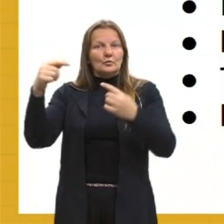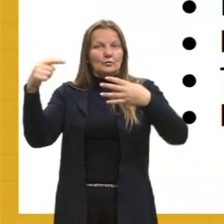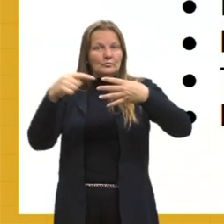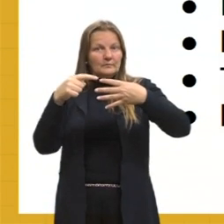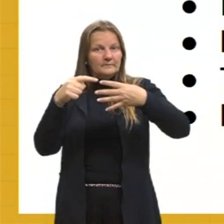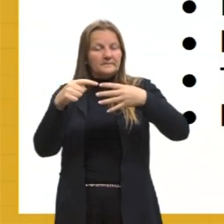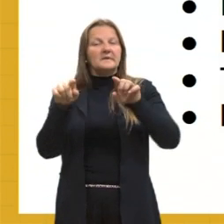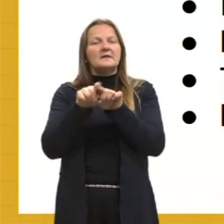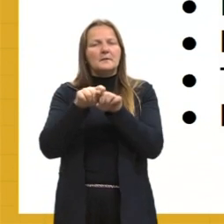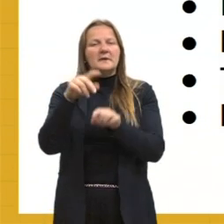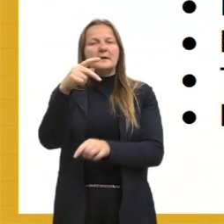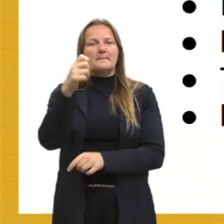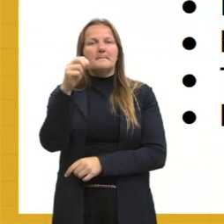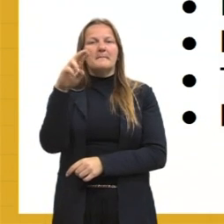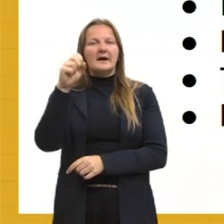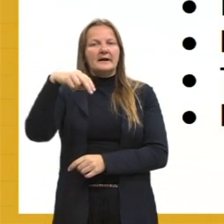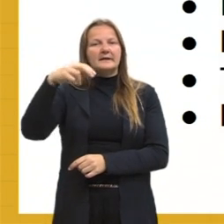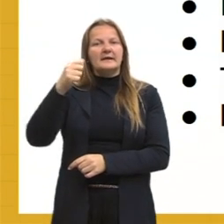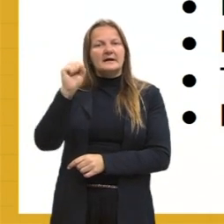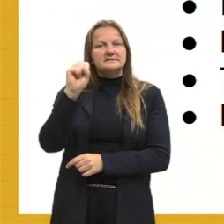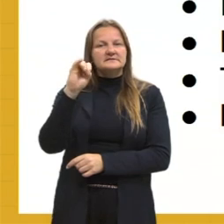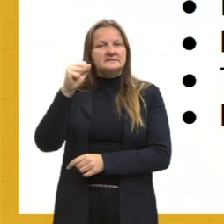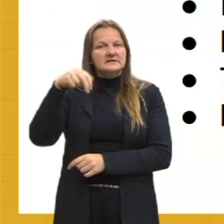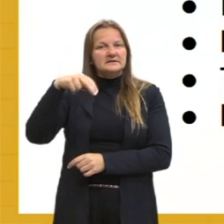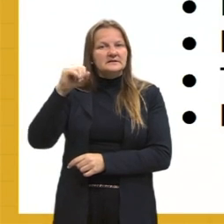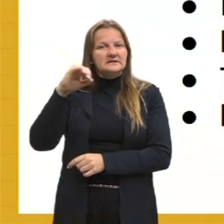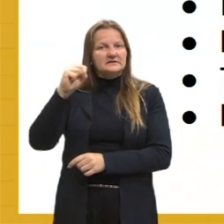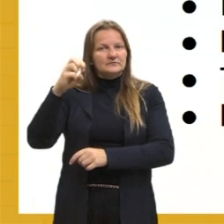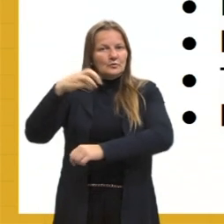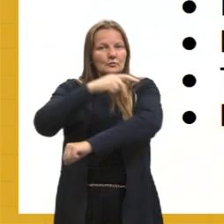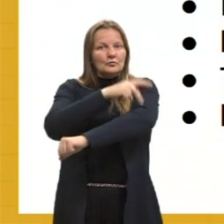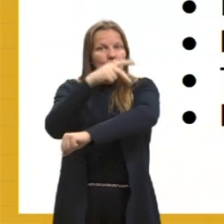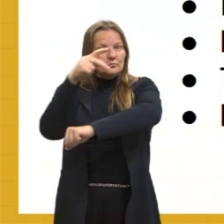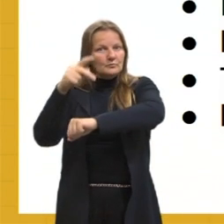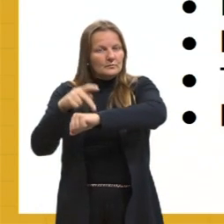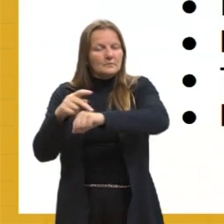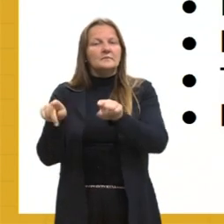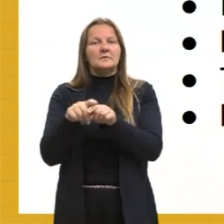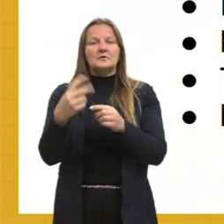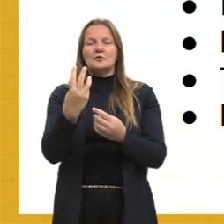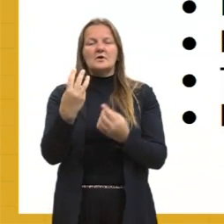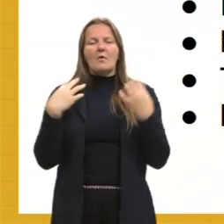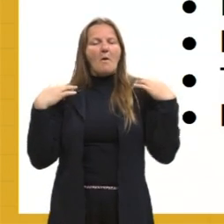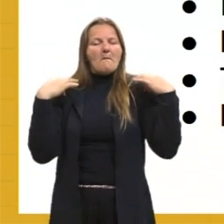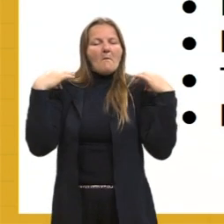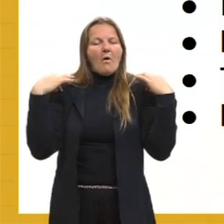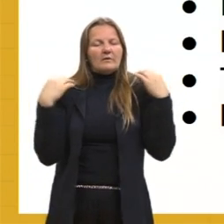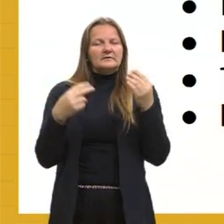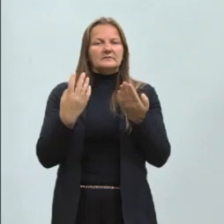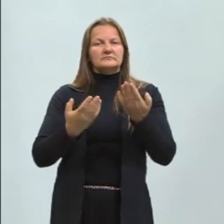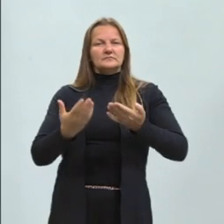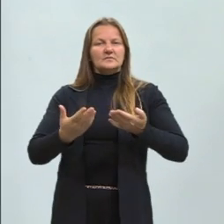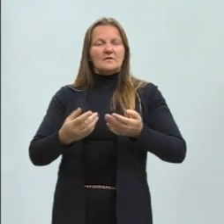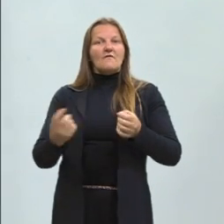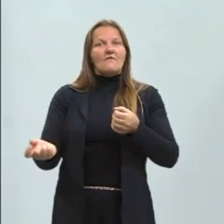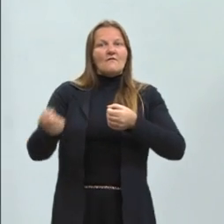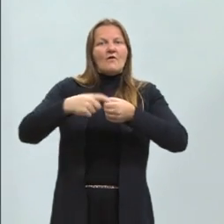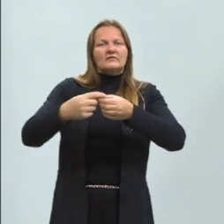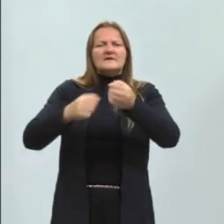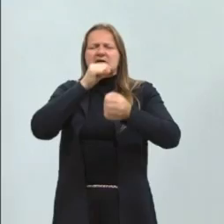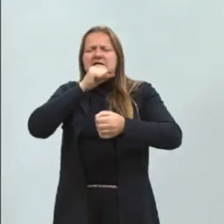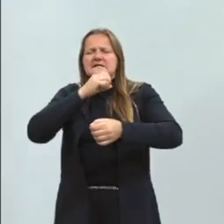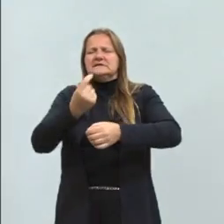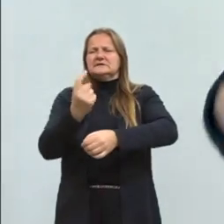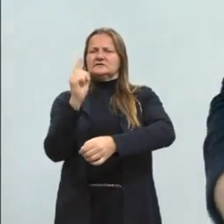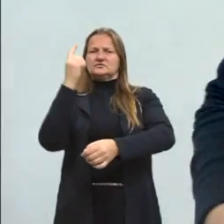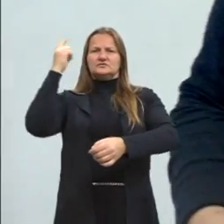pouquinho, assim, essa passagem, né? Eu digo que a literatura é como se fosse uma moda, é como se fosse, vamos pensar na linha da moda. Algumas coisas aconteceram lá no passado,